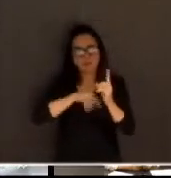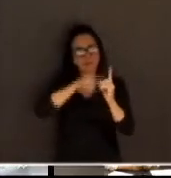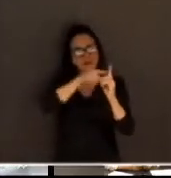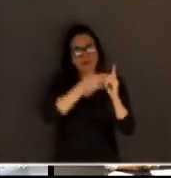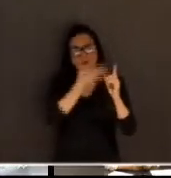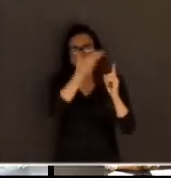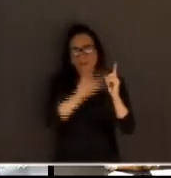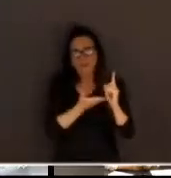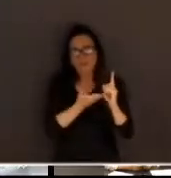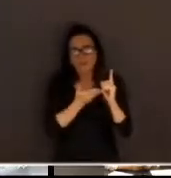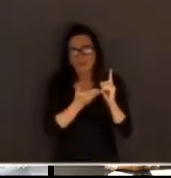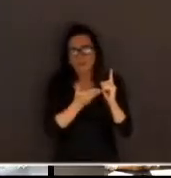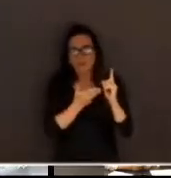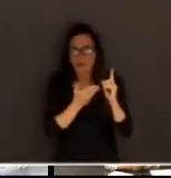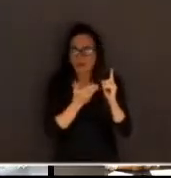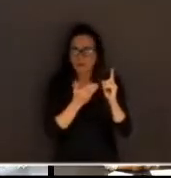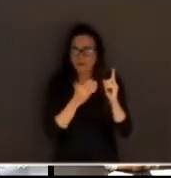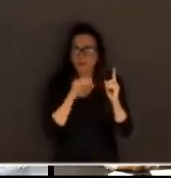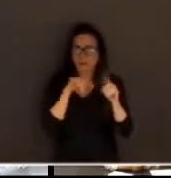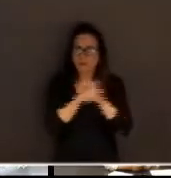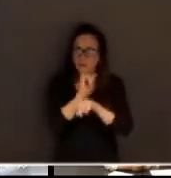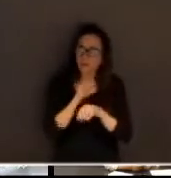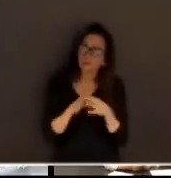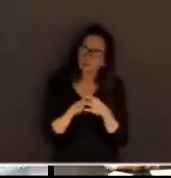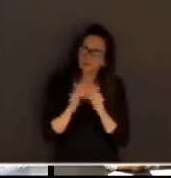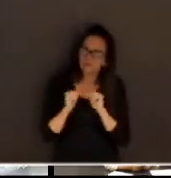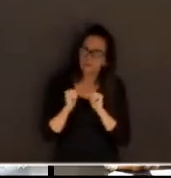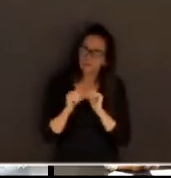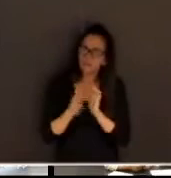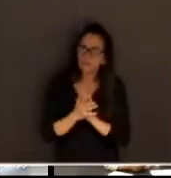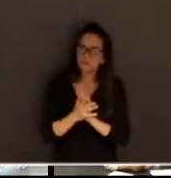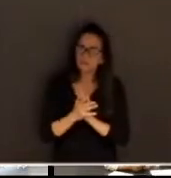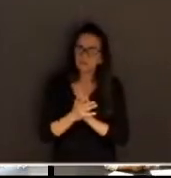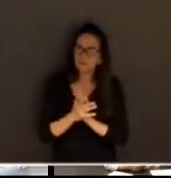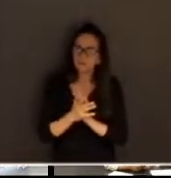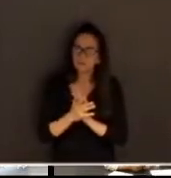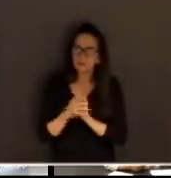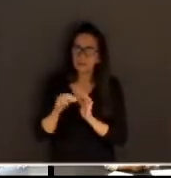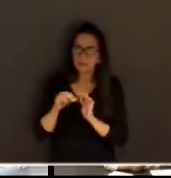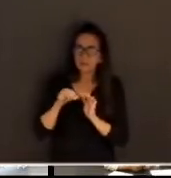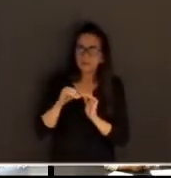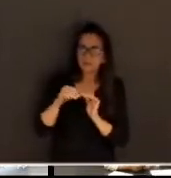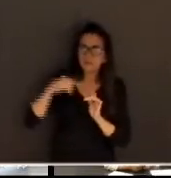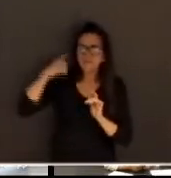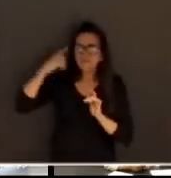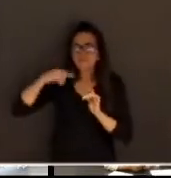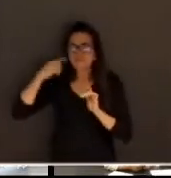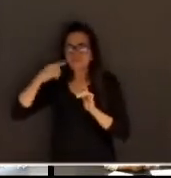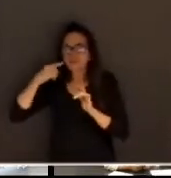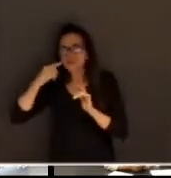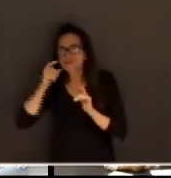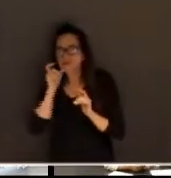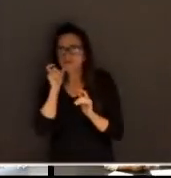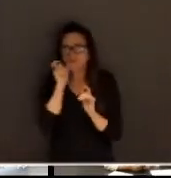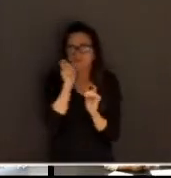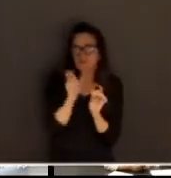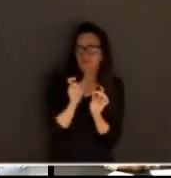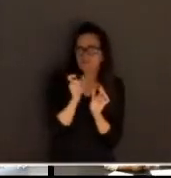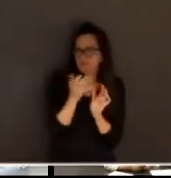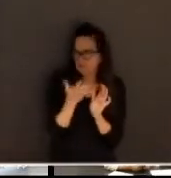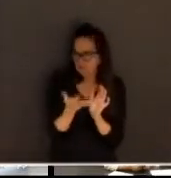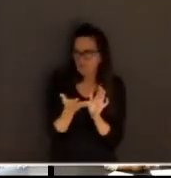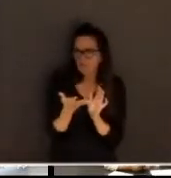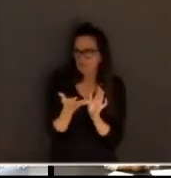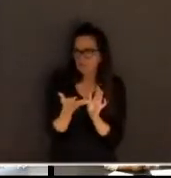transmédio. Mas, enfim, isso ficou resolvido e está pacificado. Então, se aquele advogado que não criticou a hipótese de fazer um júri sem réu